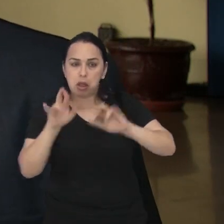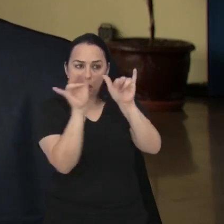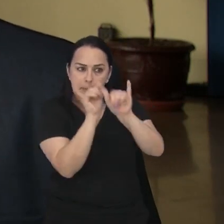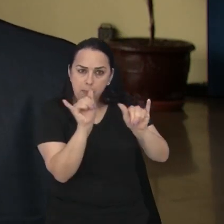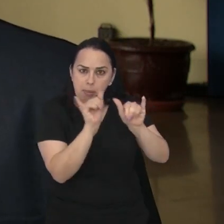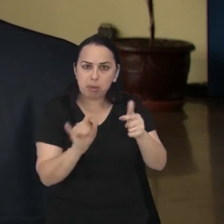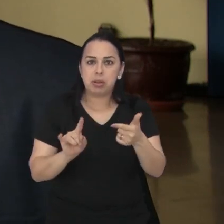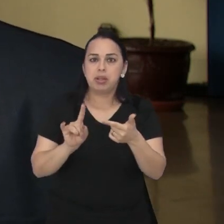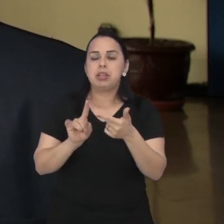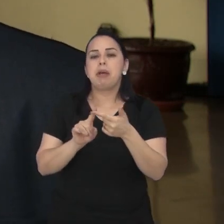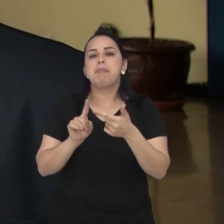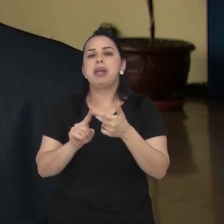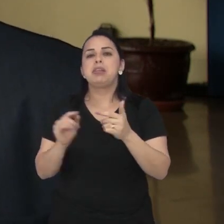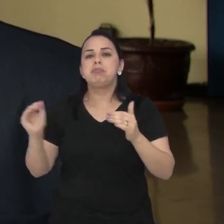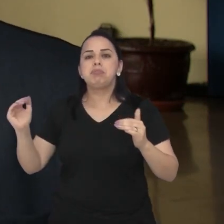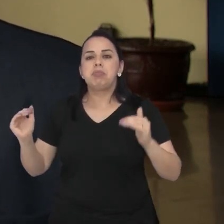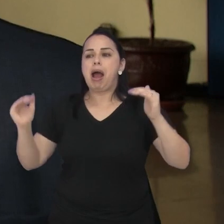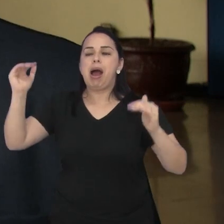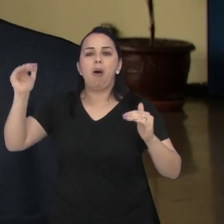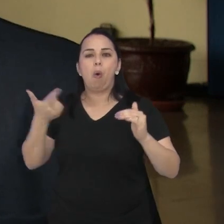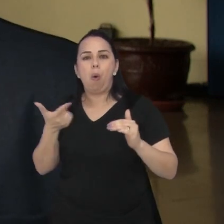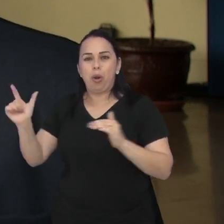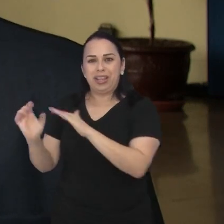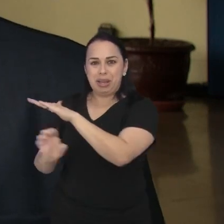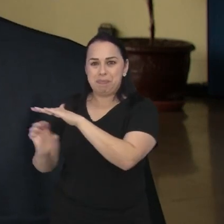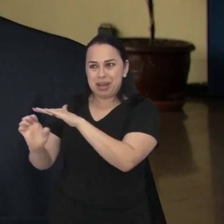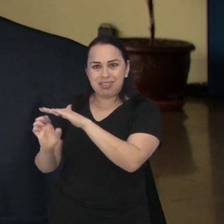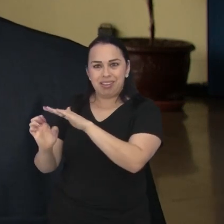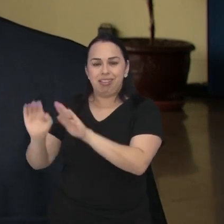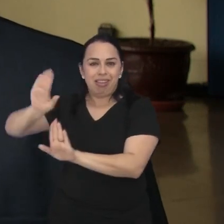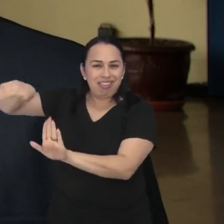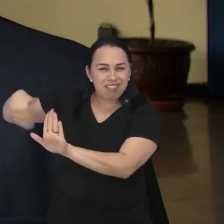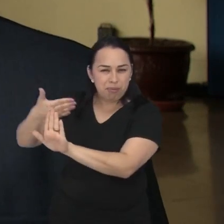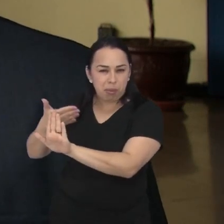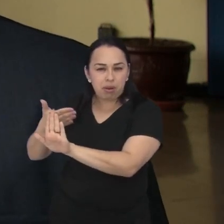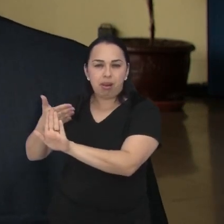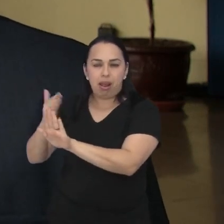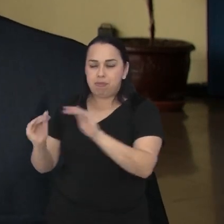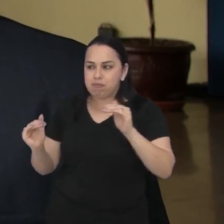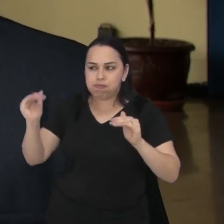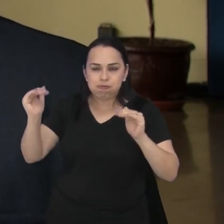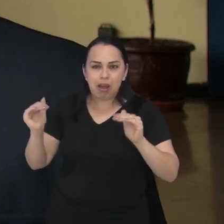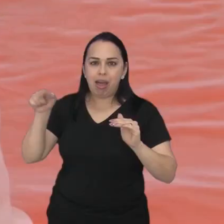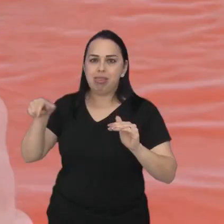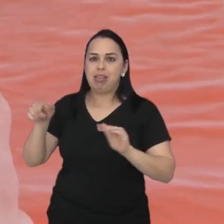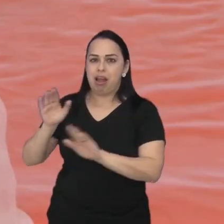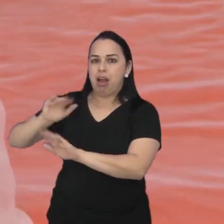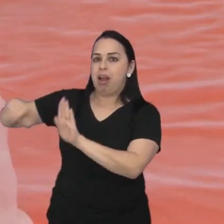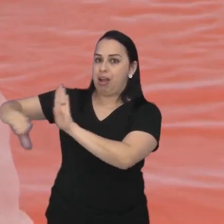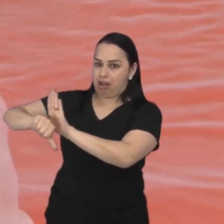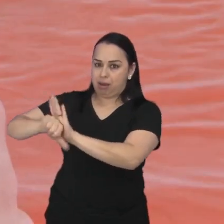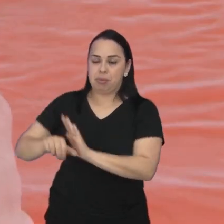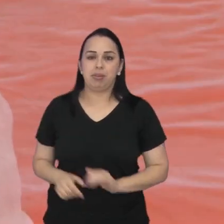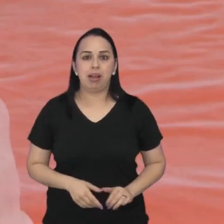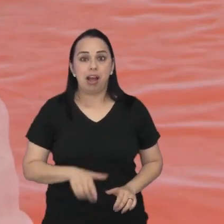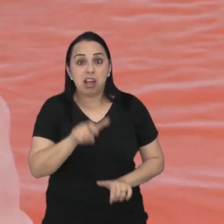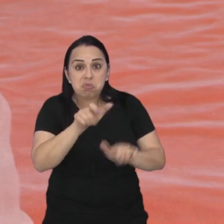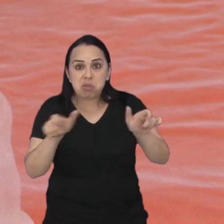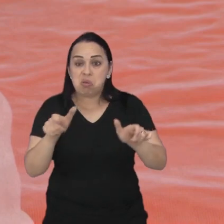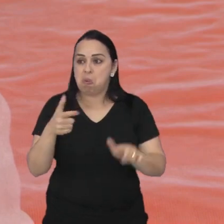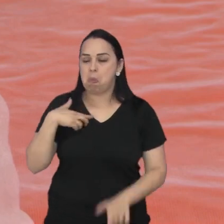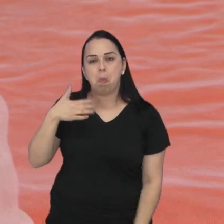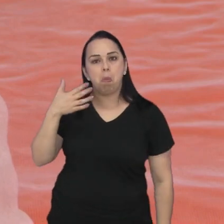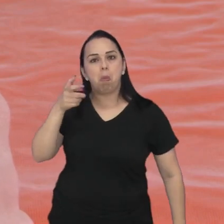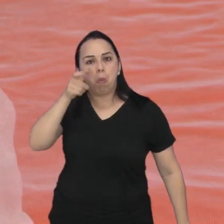propaganda e uma fiscalização contra a concorrência desleal de quem tentar atuar por fora do país sobre esse mercado. E com tanta gente se